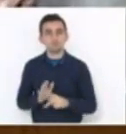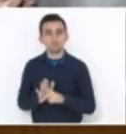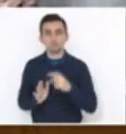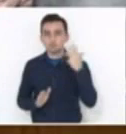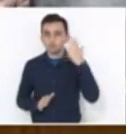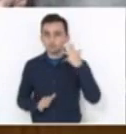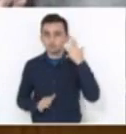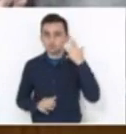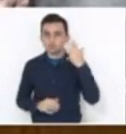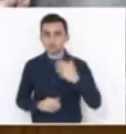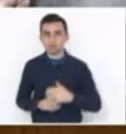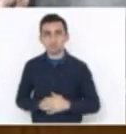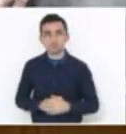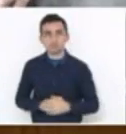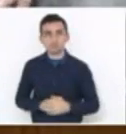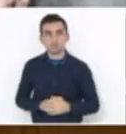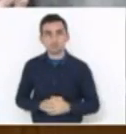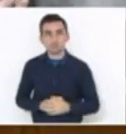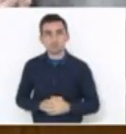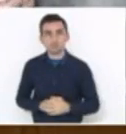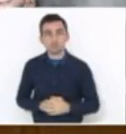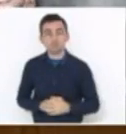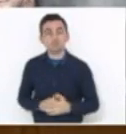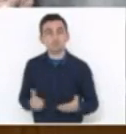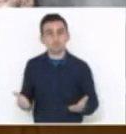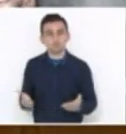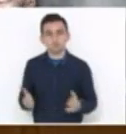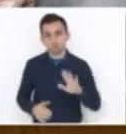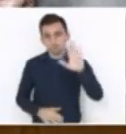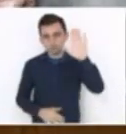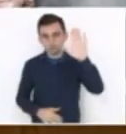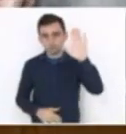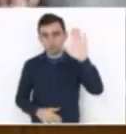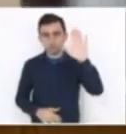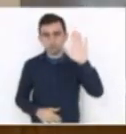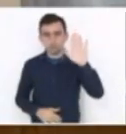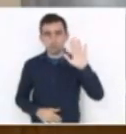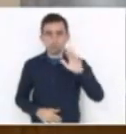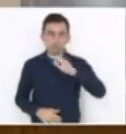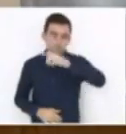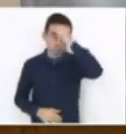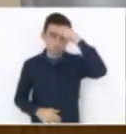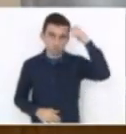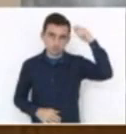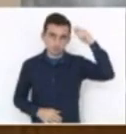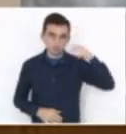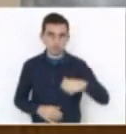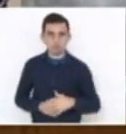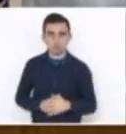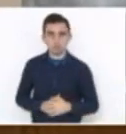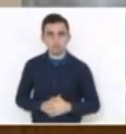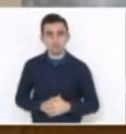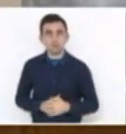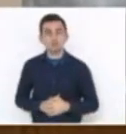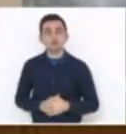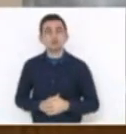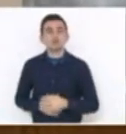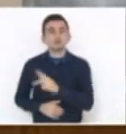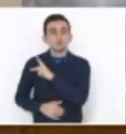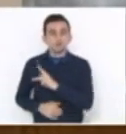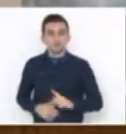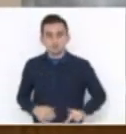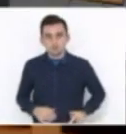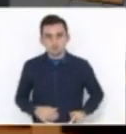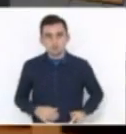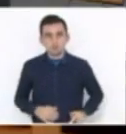dois requerimentos em destaque em conjunto. Enquanto isso, concedo a palavra ao deputado Darcy de Matos, que em volta a um aprova, que em volta a